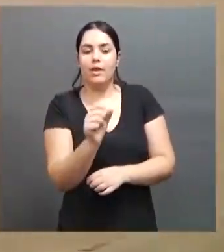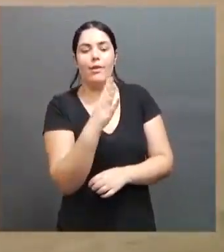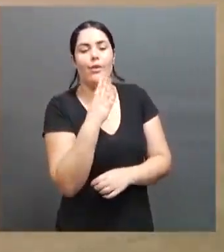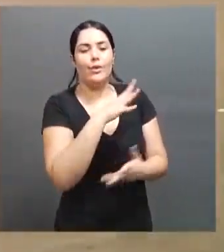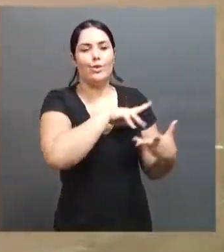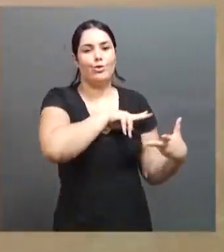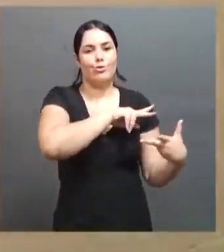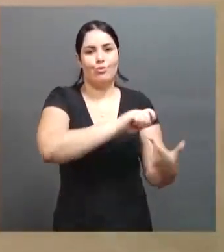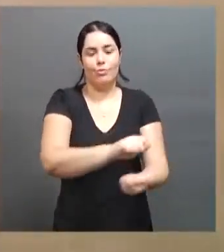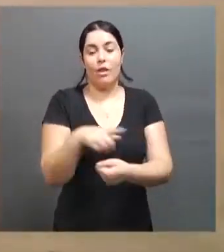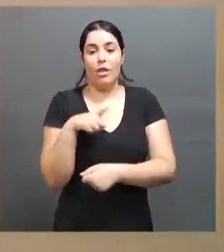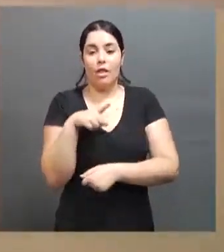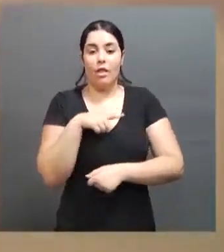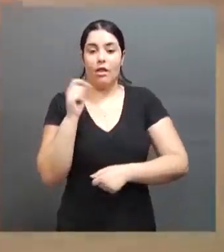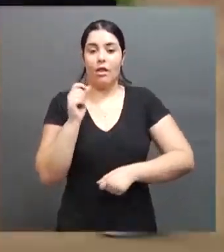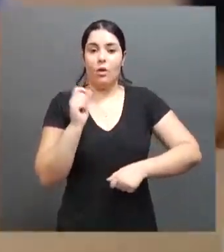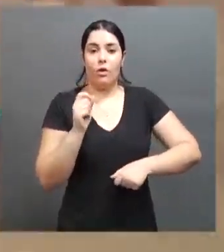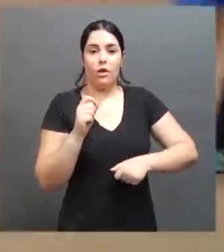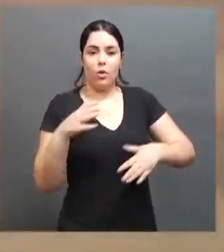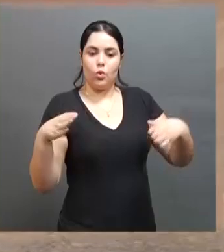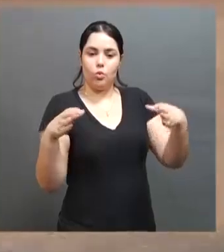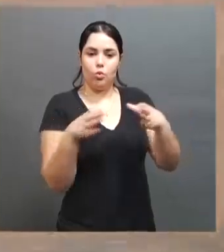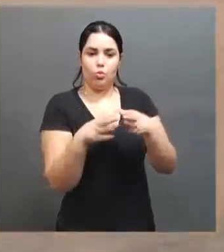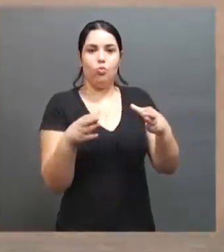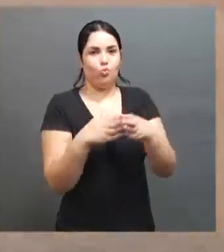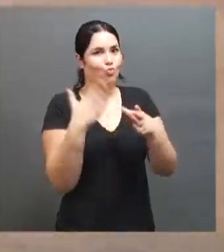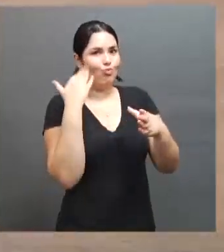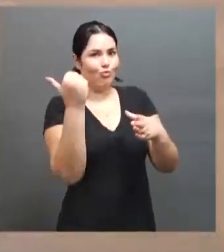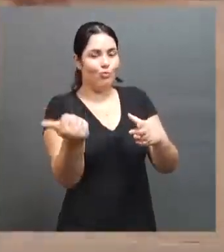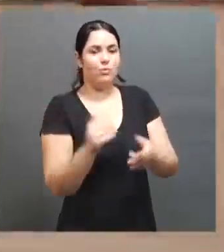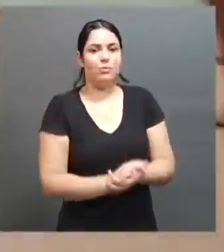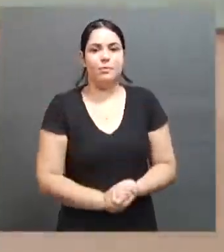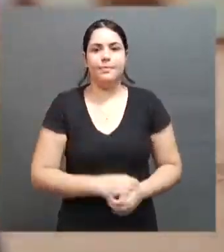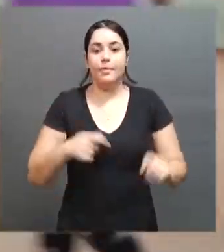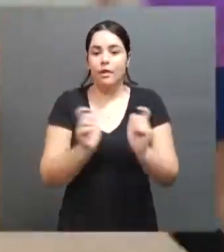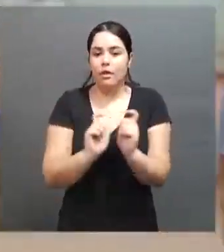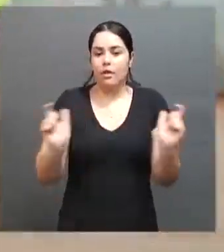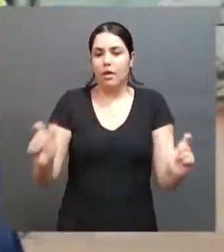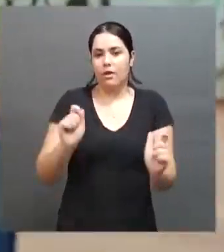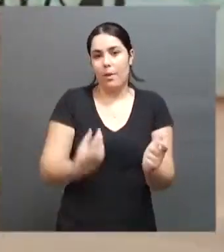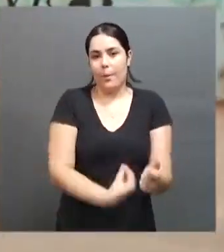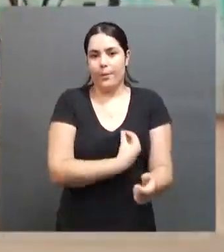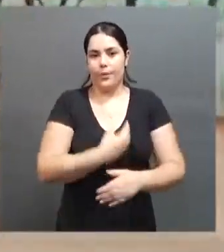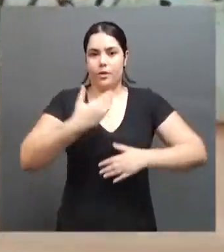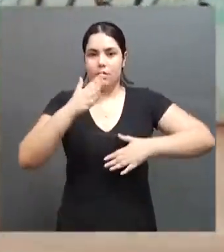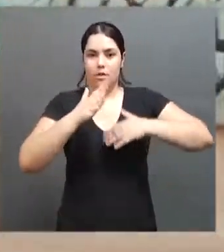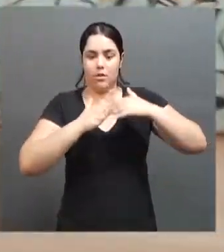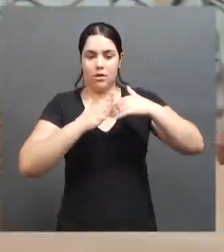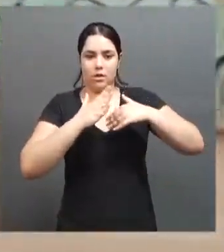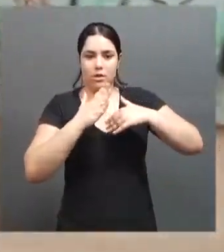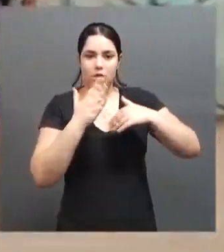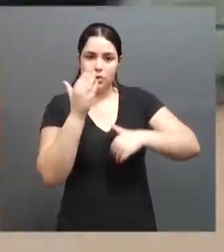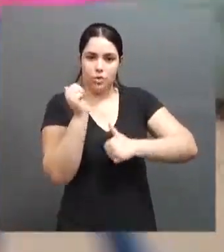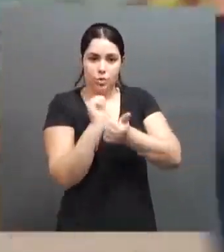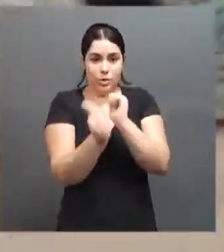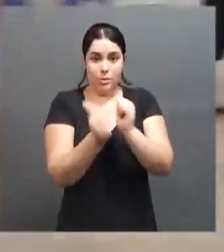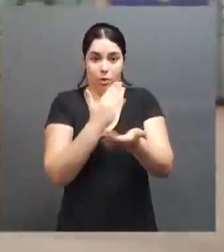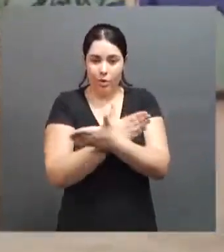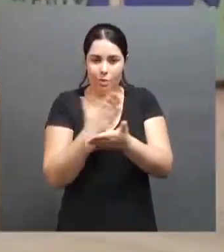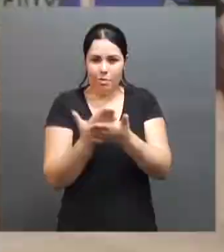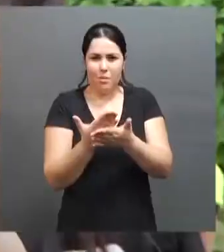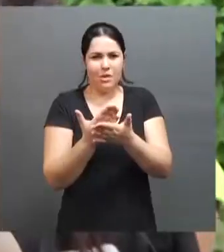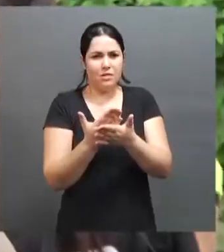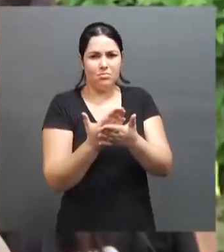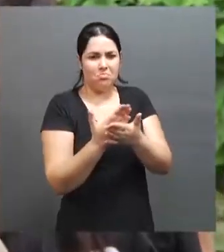mundo e estar em uma seleção renomada. Para muitos, a vida esportiva começa na quadra do bairro, com os